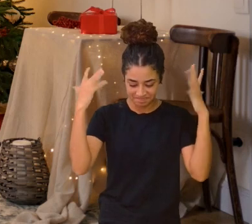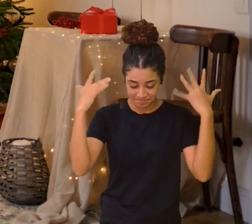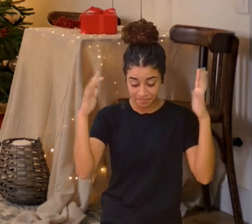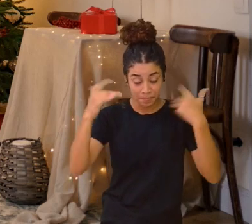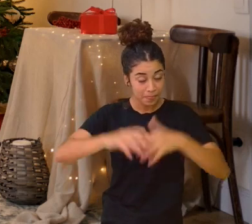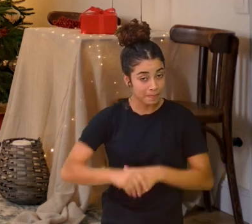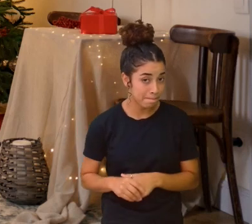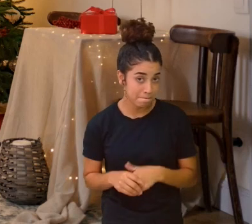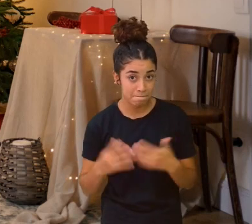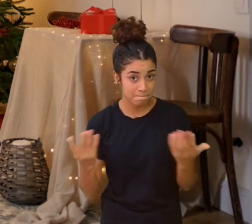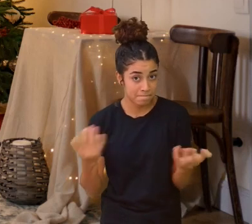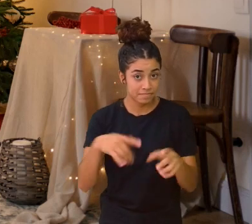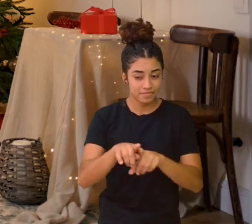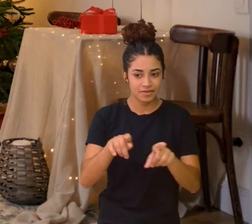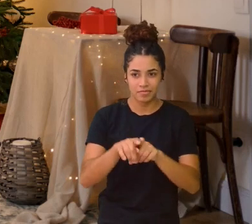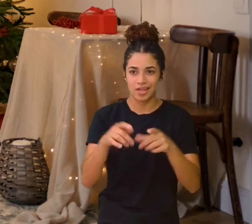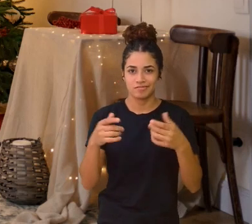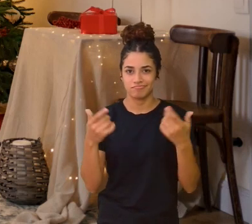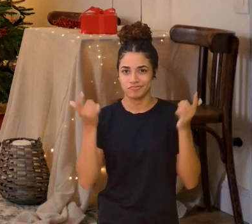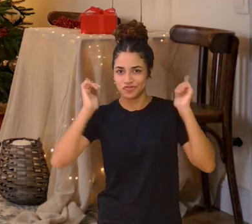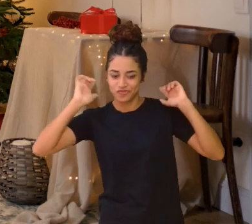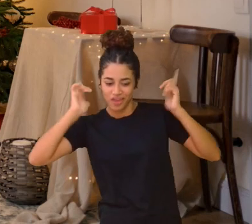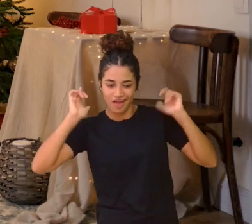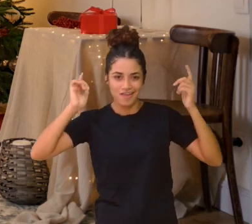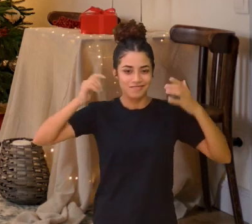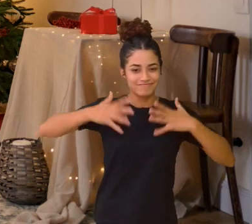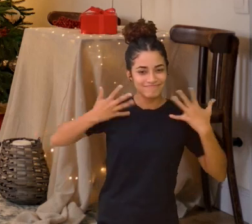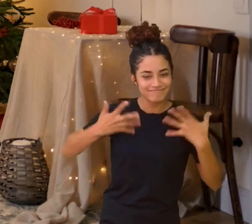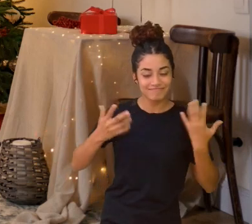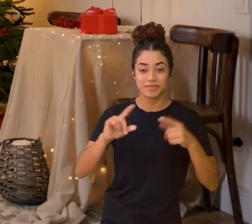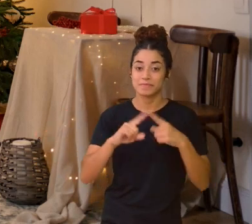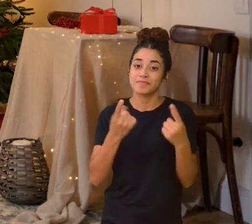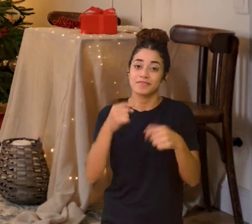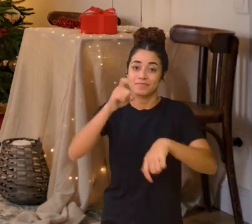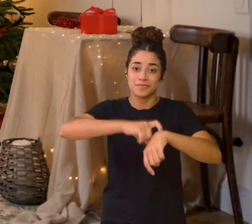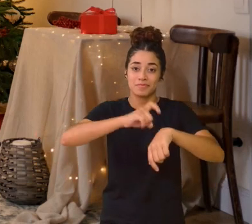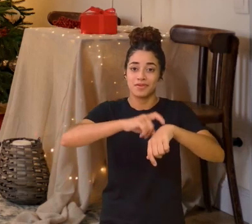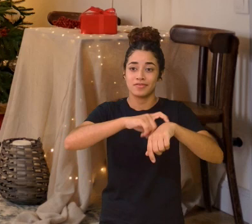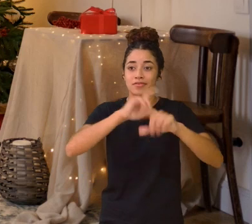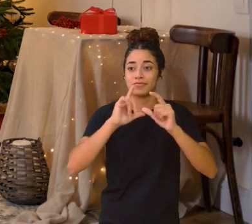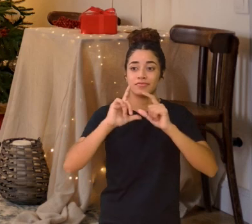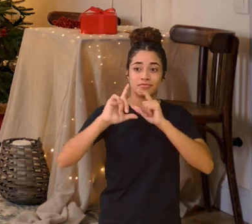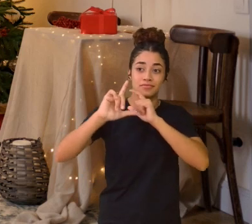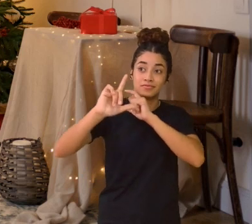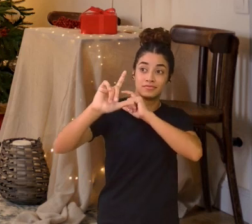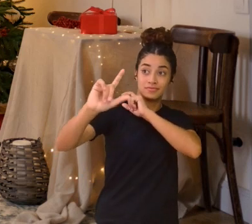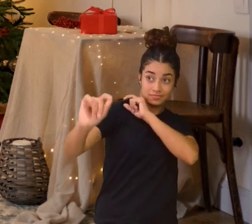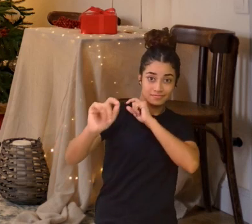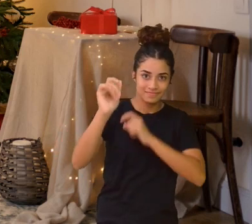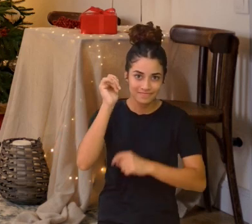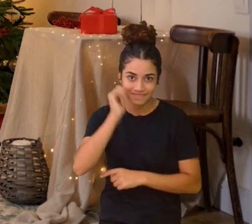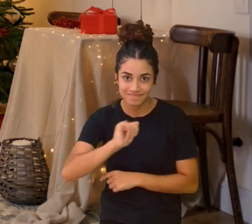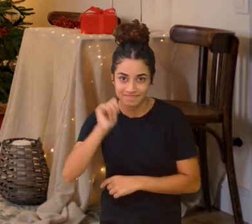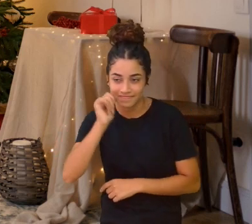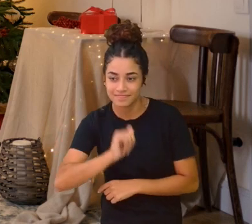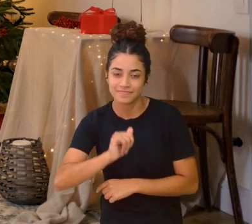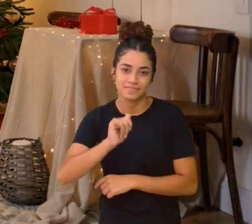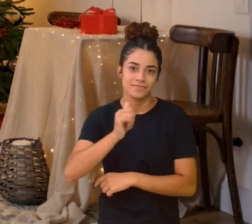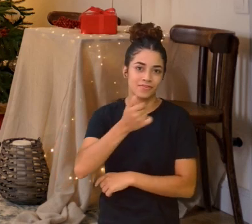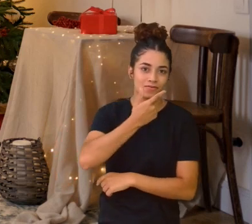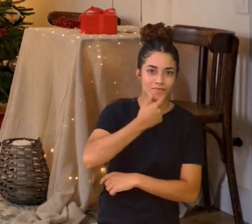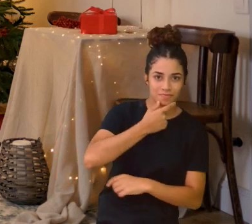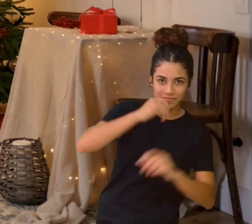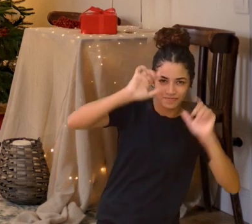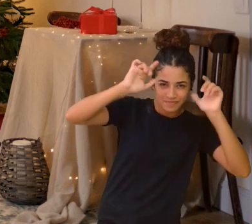Apesar da diversão Era hora de partir A menina e o seu